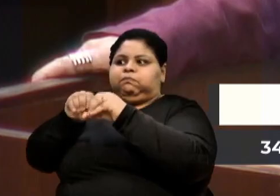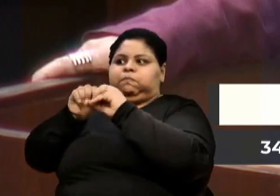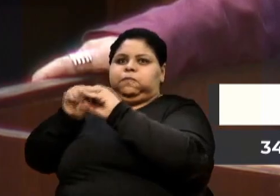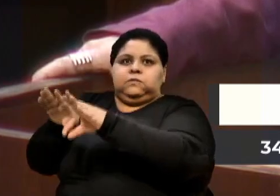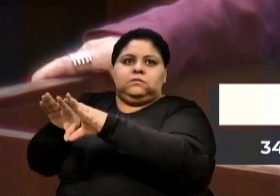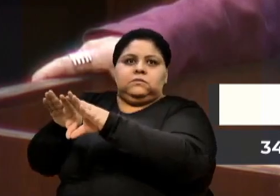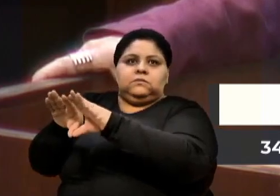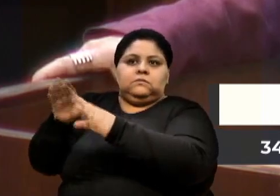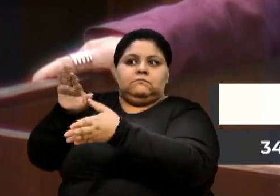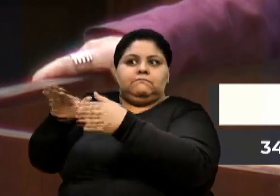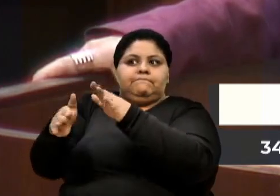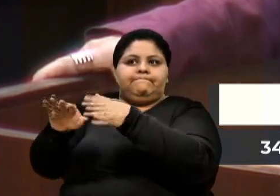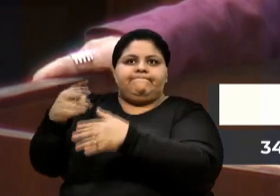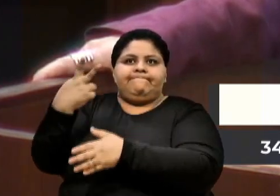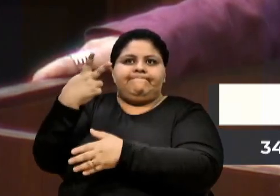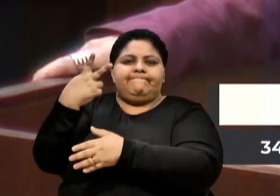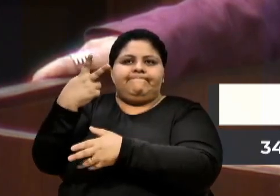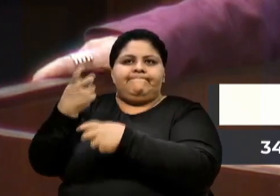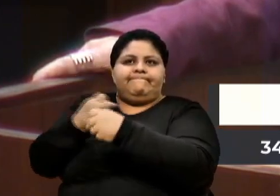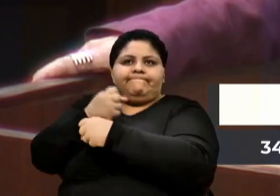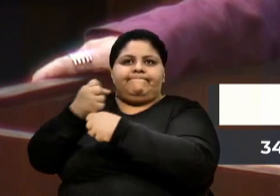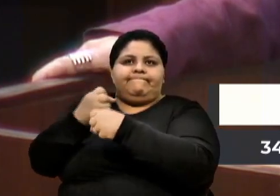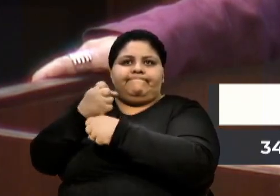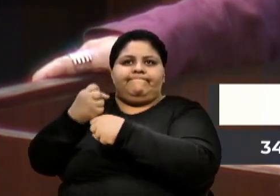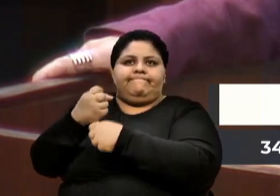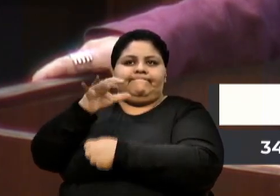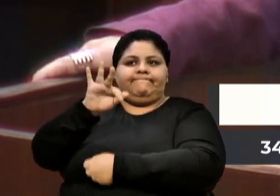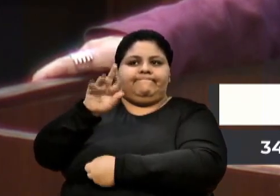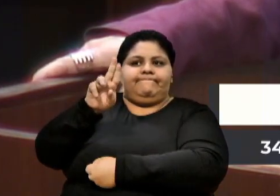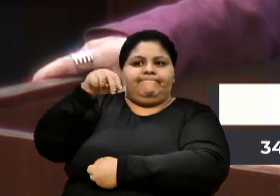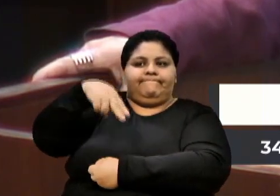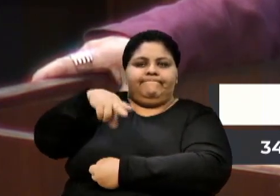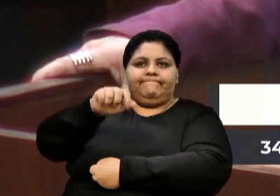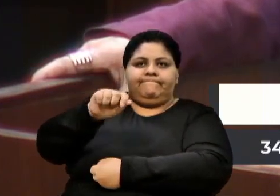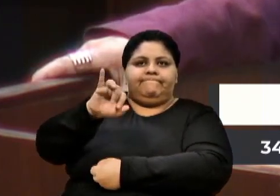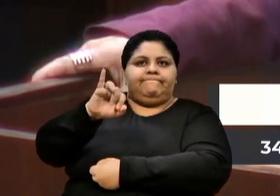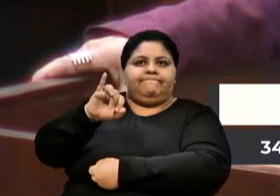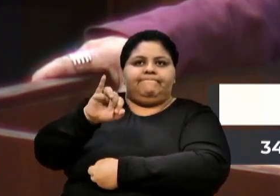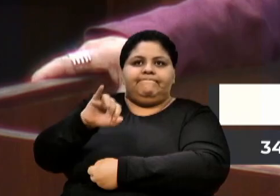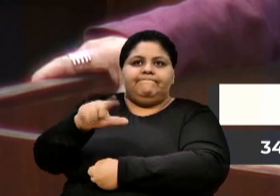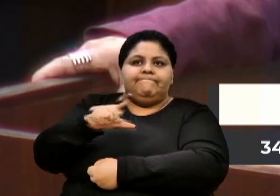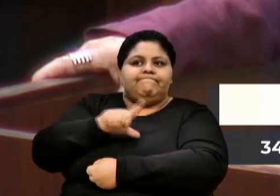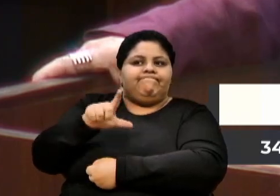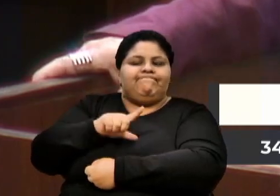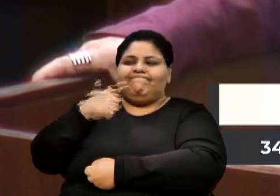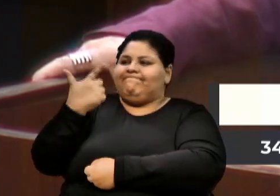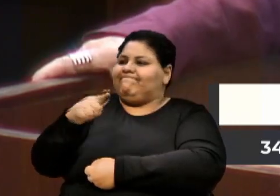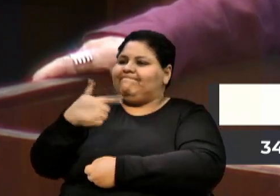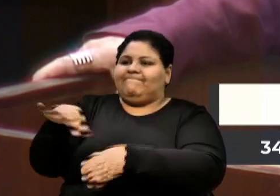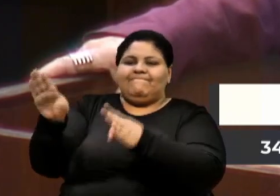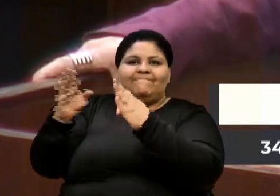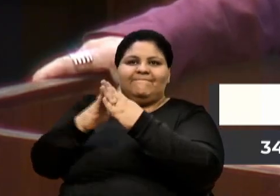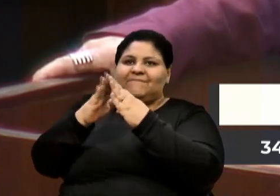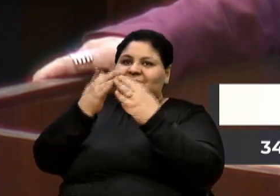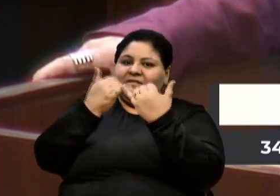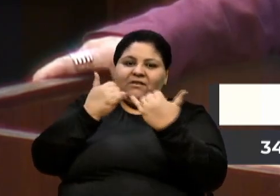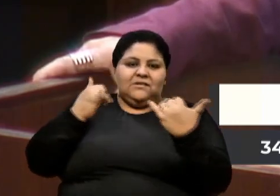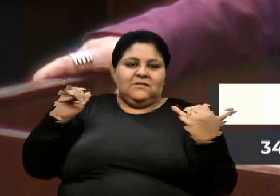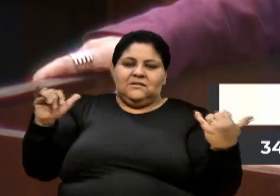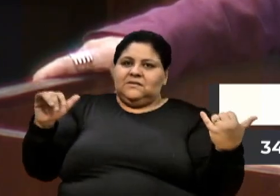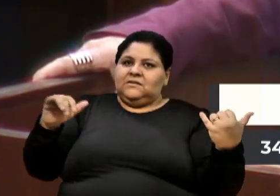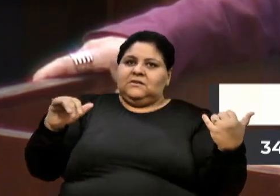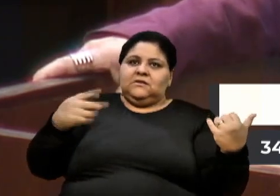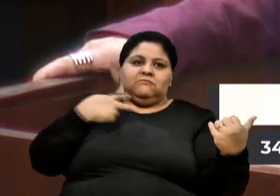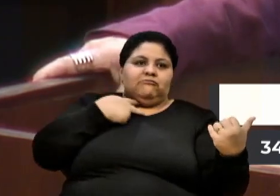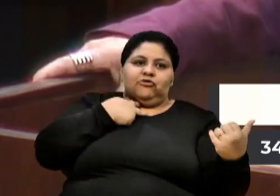pela FUNAI, e eles não têm casa, eles não têm rede elétrica adequada, eles não podem tomar banho quente.